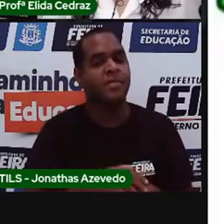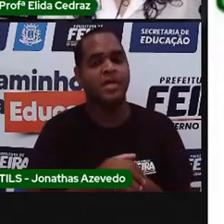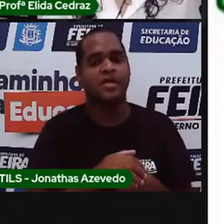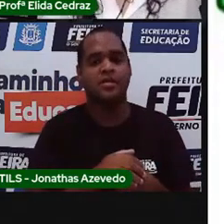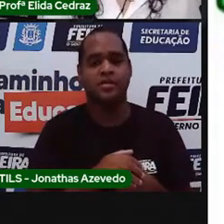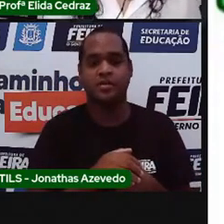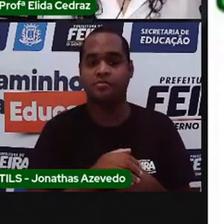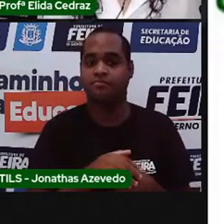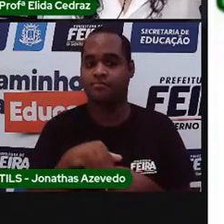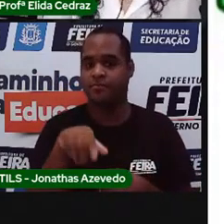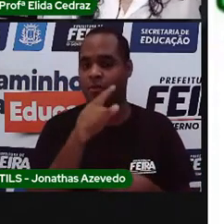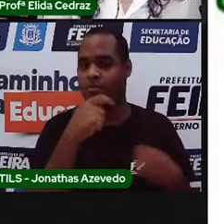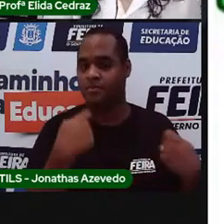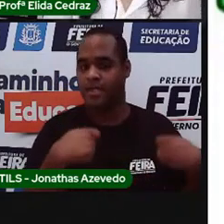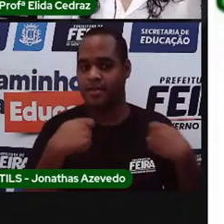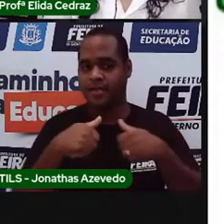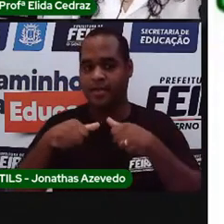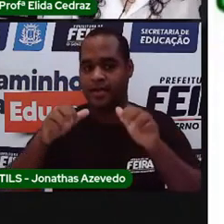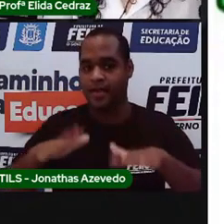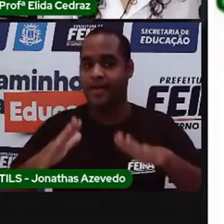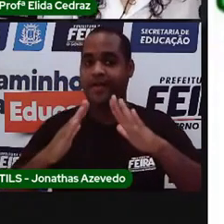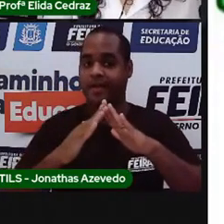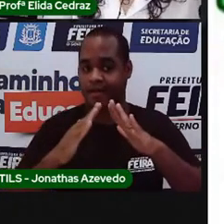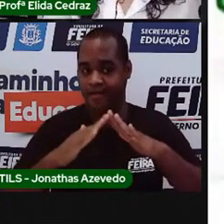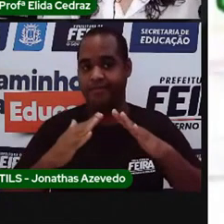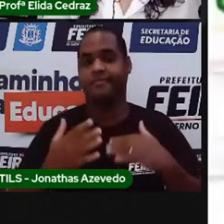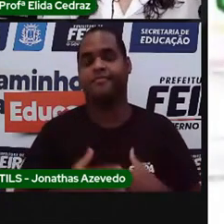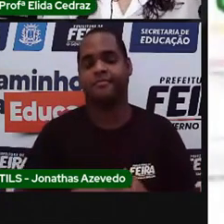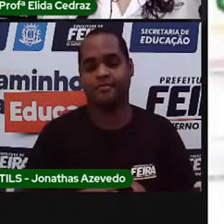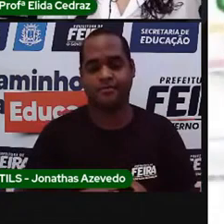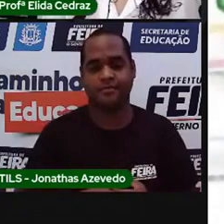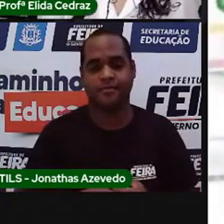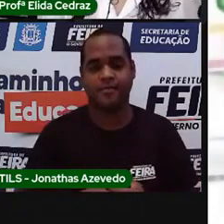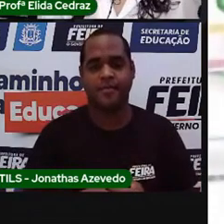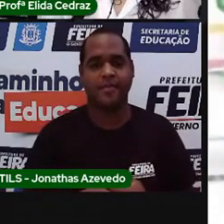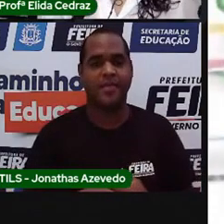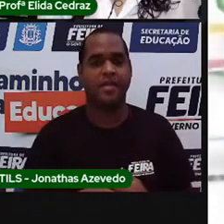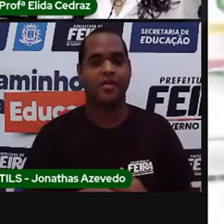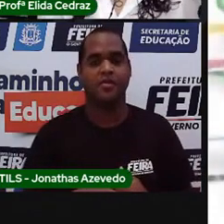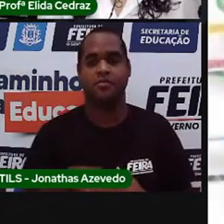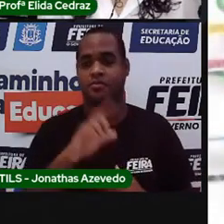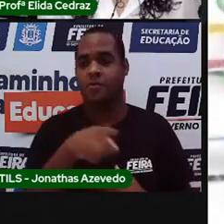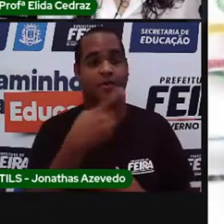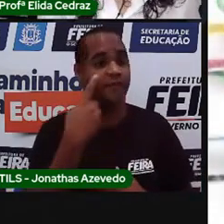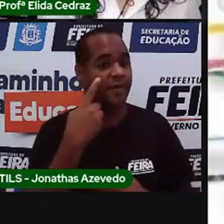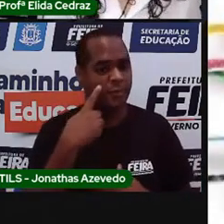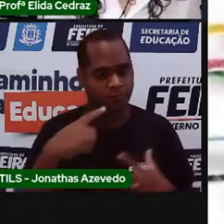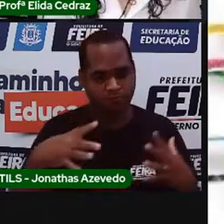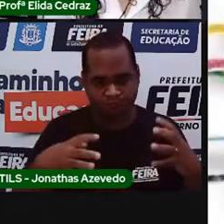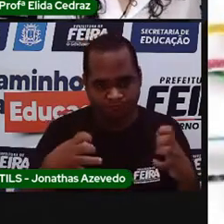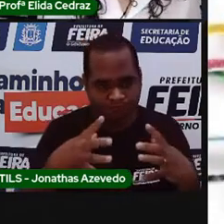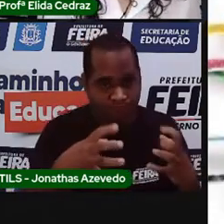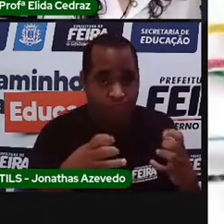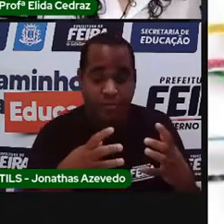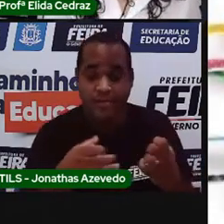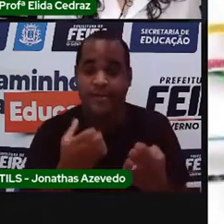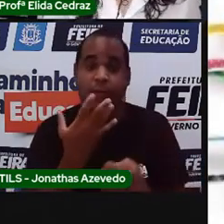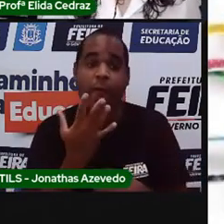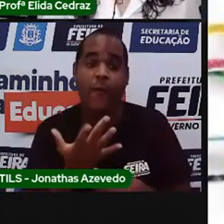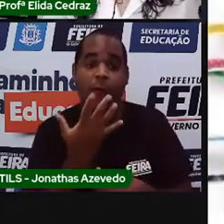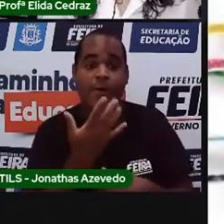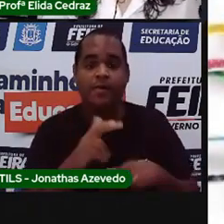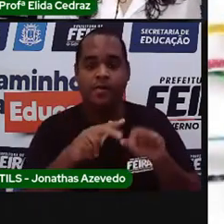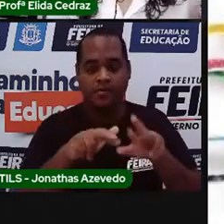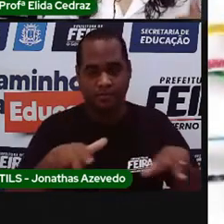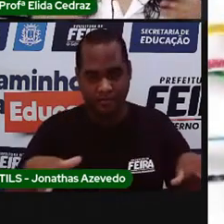Que precisamos ficar em casa para o bem de todos. Nós lemos a história do Ponte Trinho das Cores.